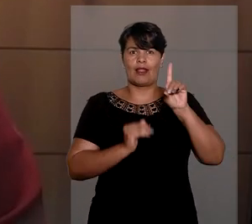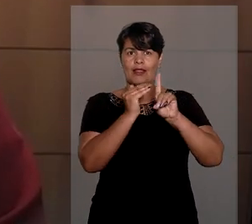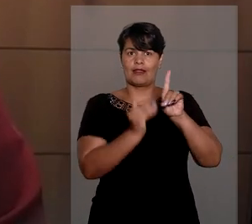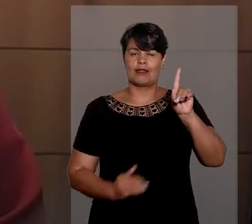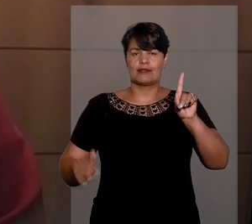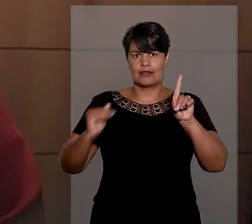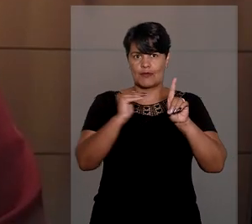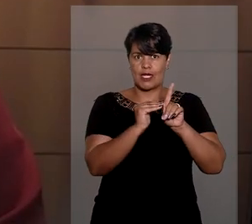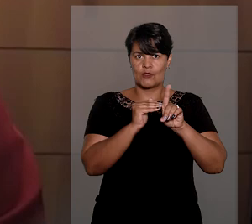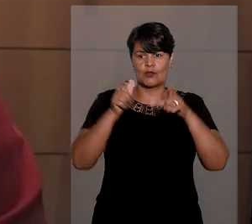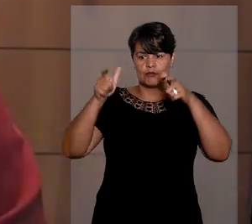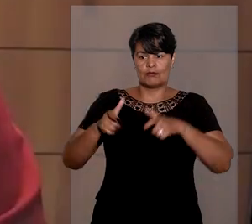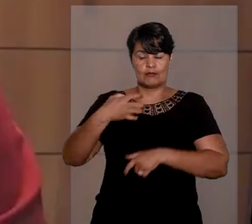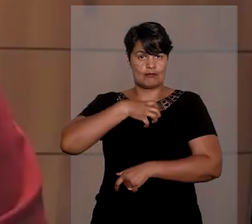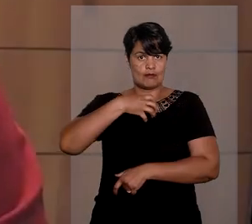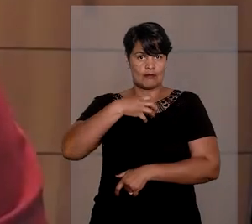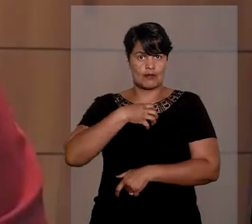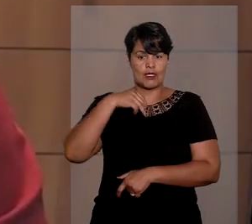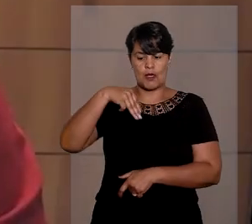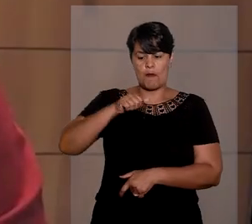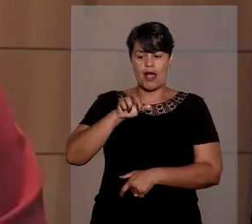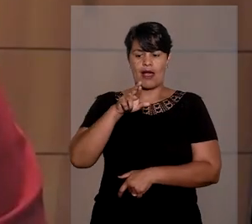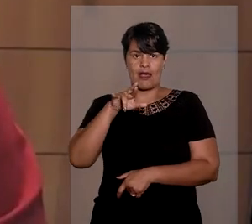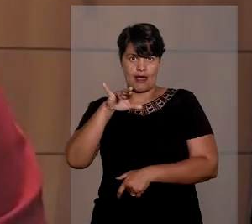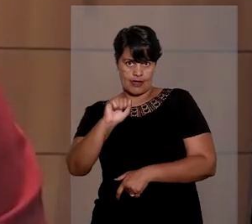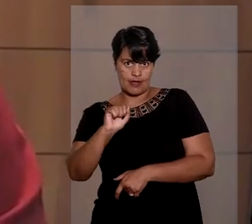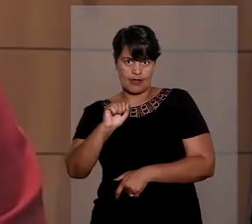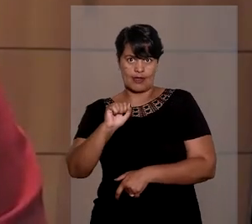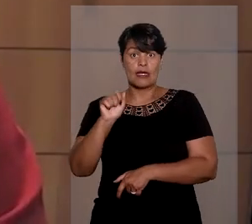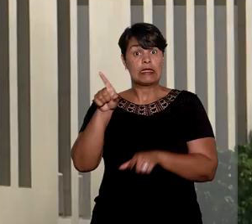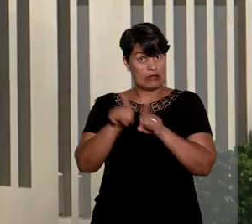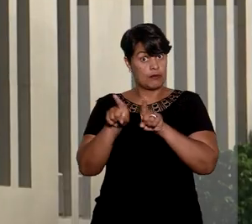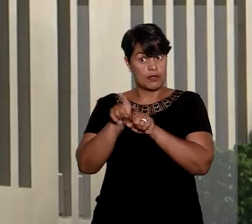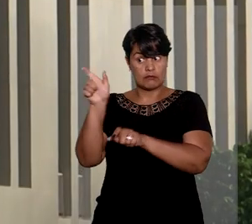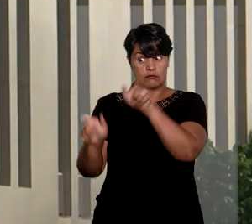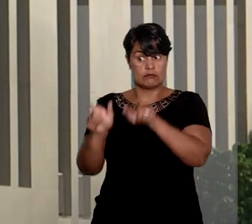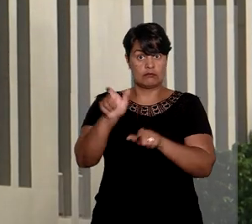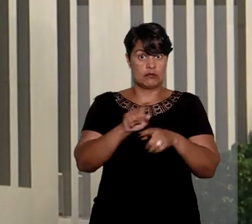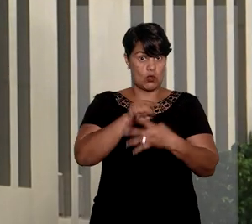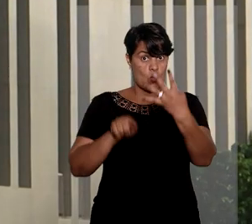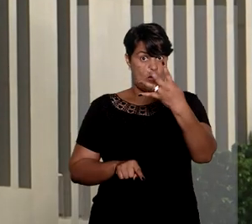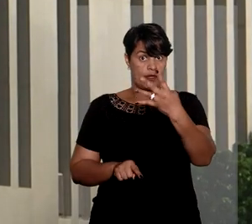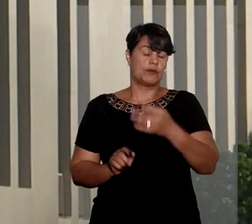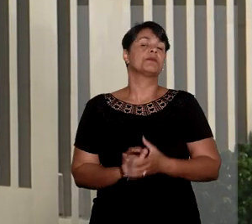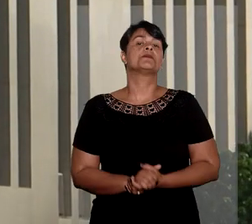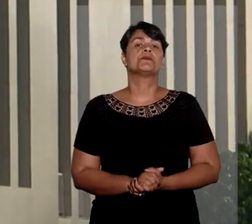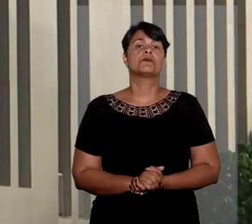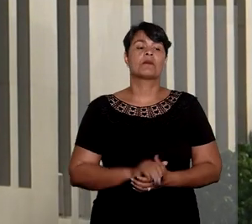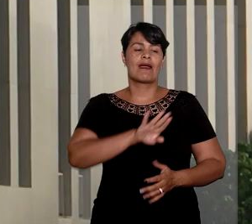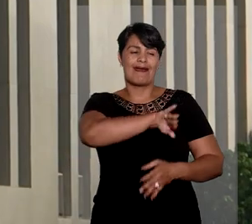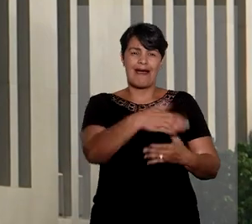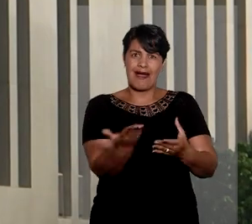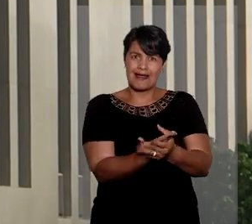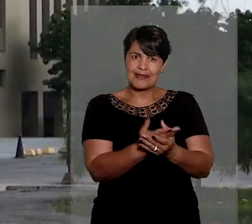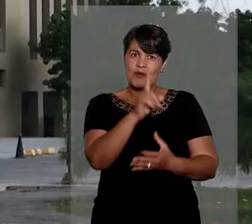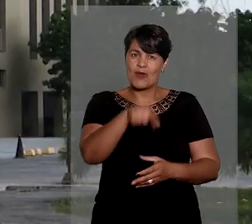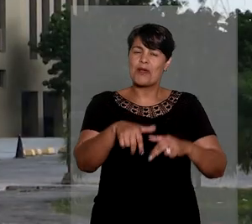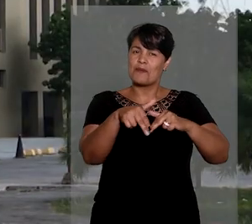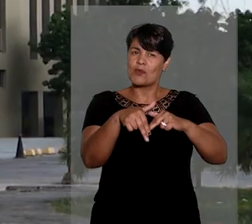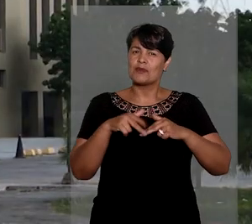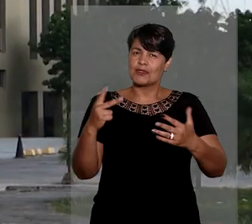Maria da Graça Osório Pimentel Leal e outras quatro pessoas. A ação penal é resultado da Operação Faroeste,